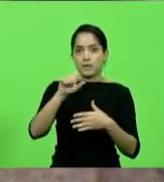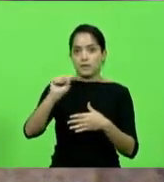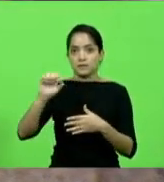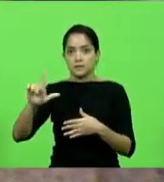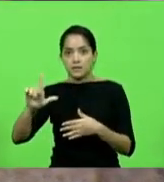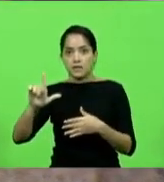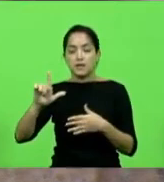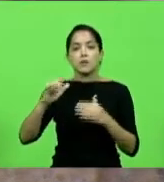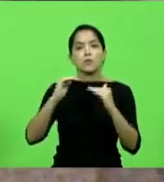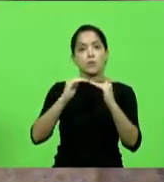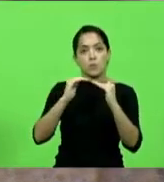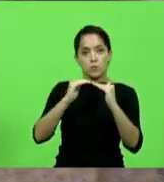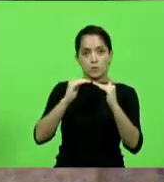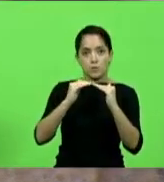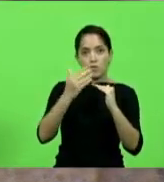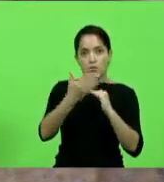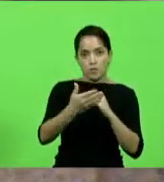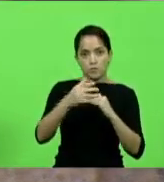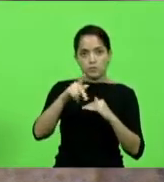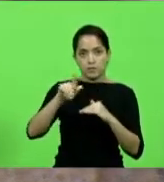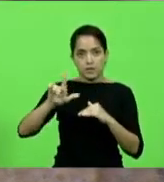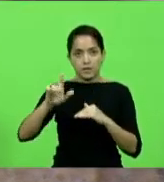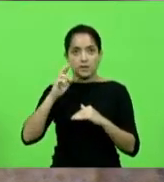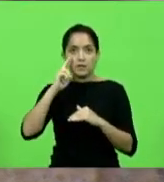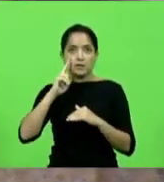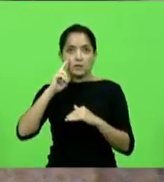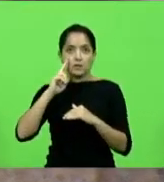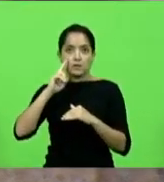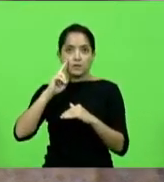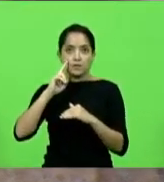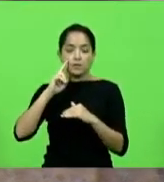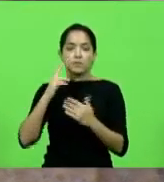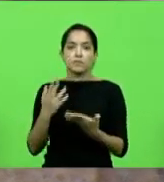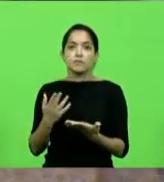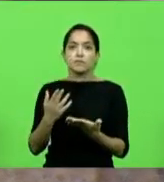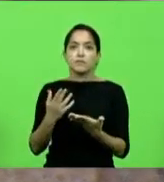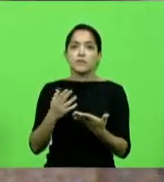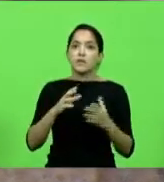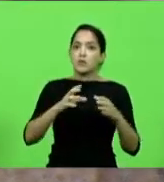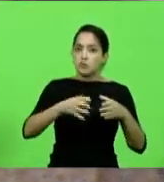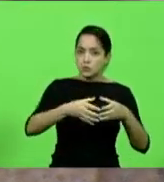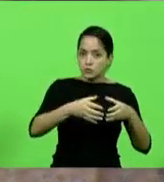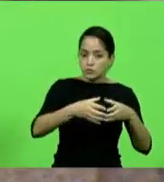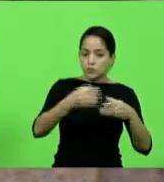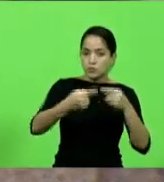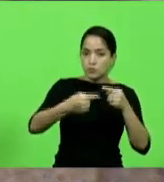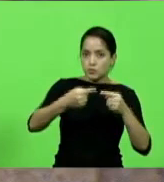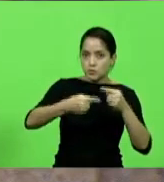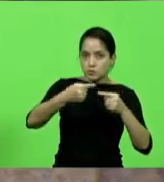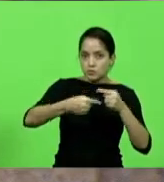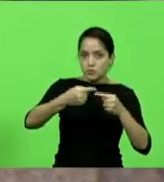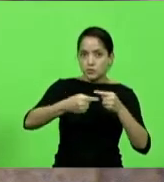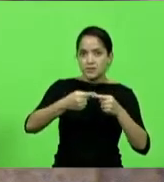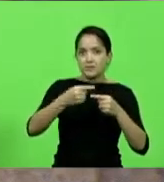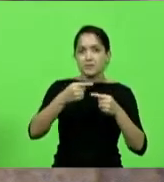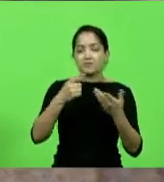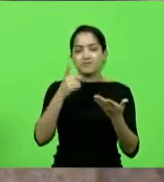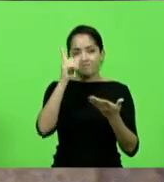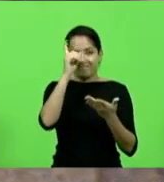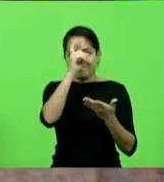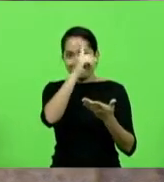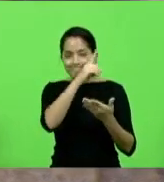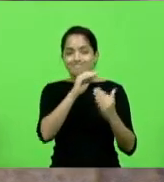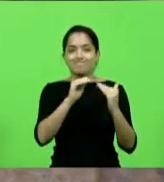concordo em muitas partes com o líder do PL, o deputado Ivan Nats, e o nosso bloco, conversando, teve dificuldades de chegar a consenso.